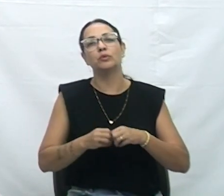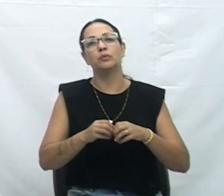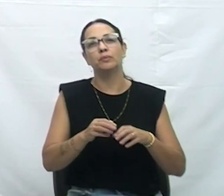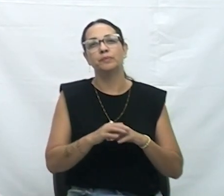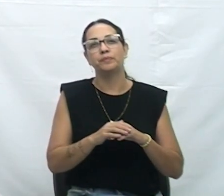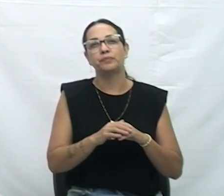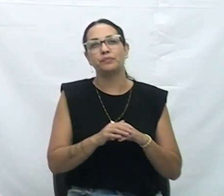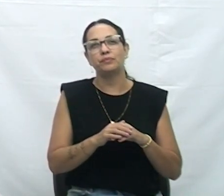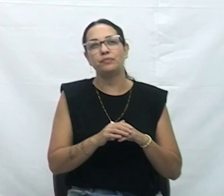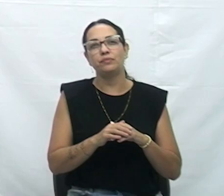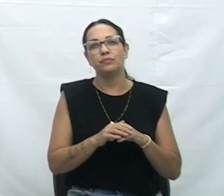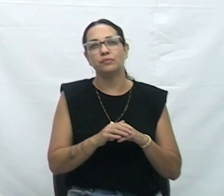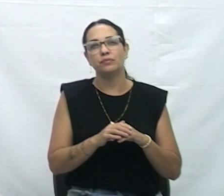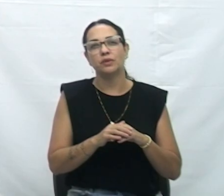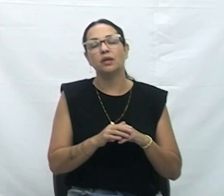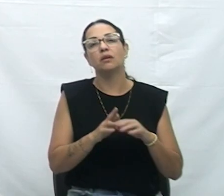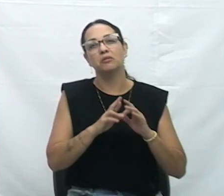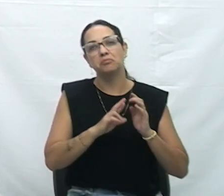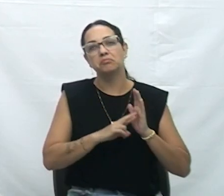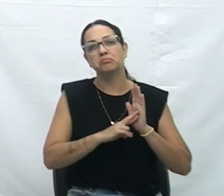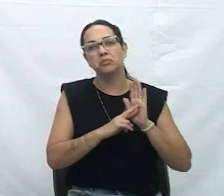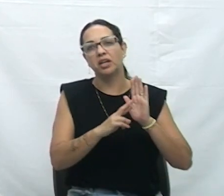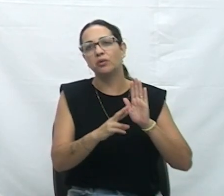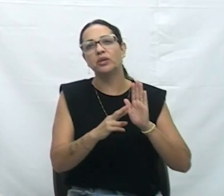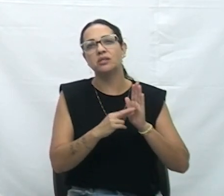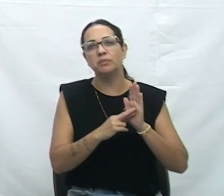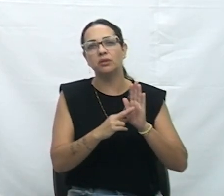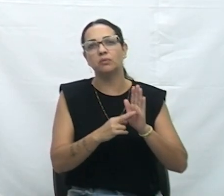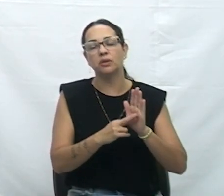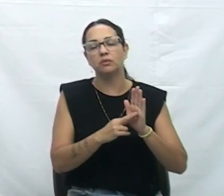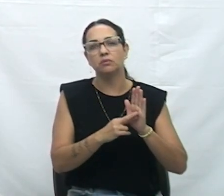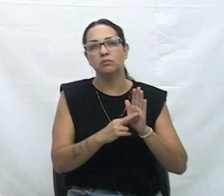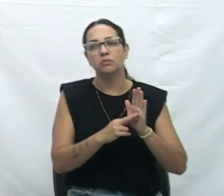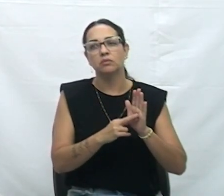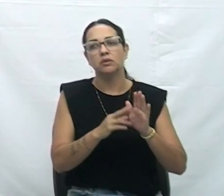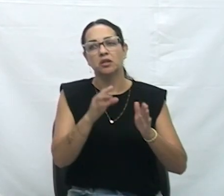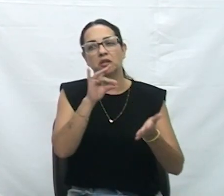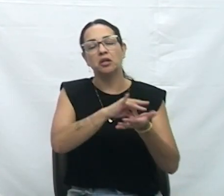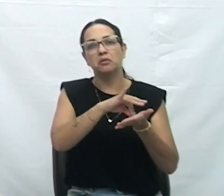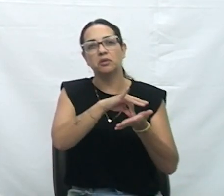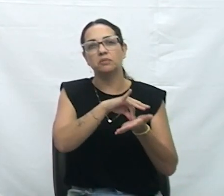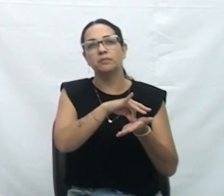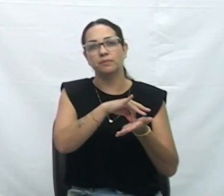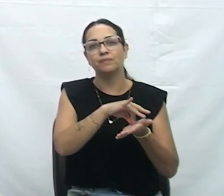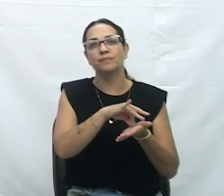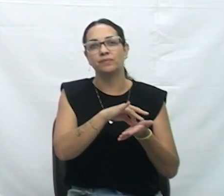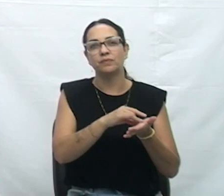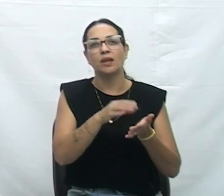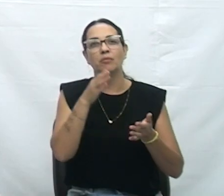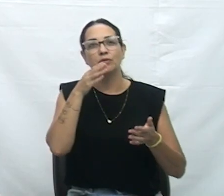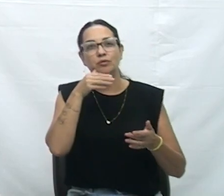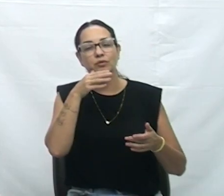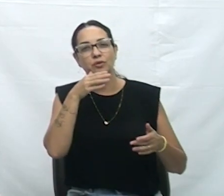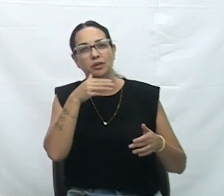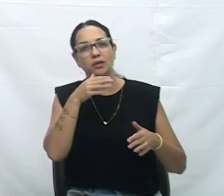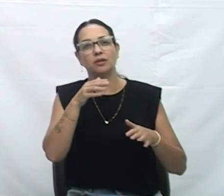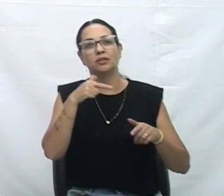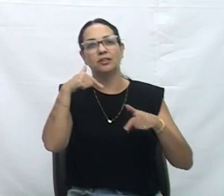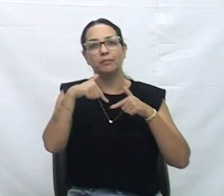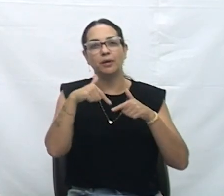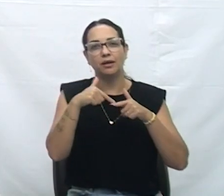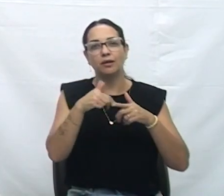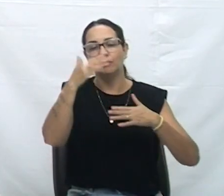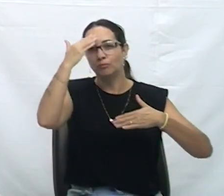e tem esse reconhecimento. e eu acho que é muito importante, principalmente para os funcionários que fizeram parte de tudo isso.